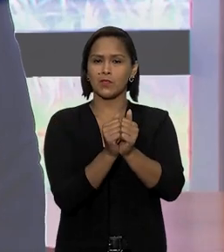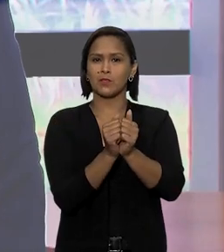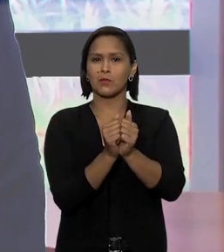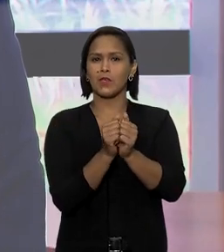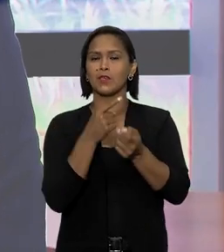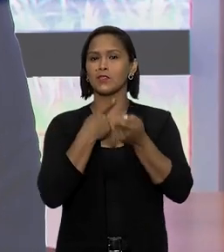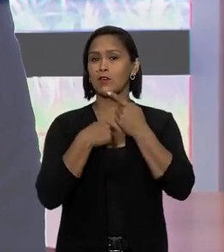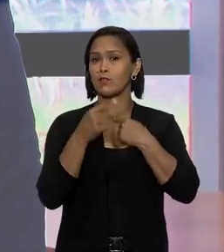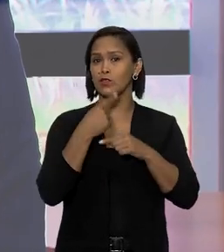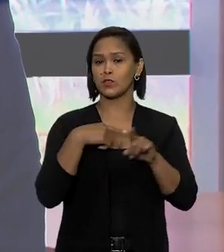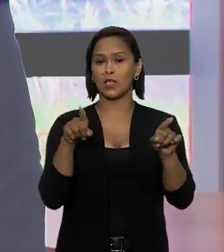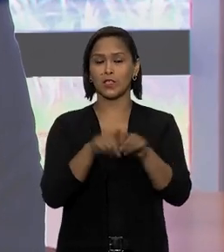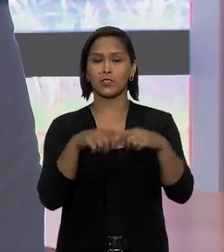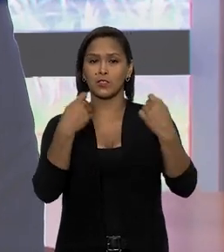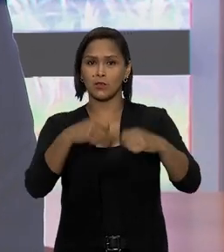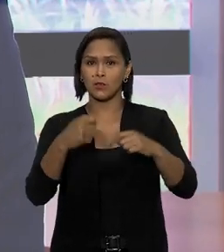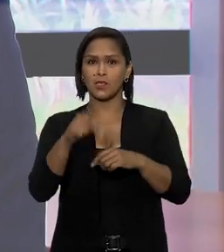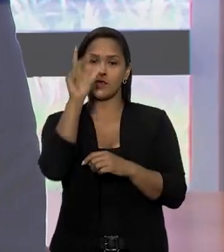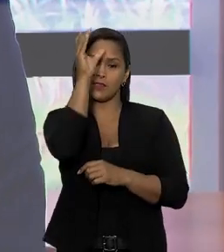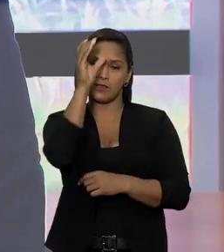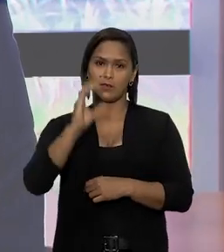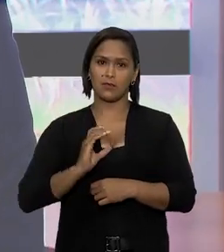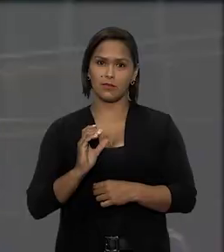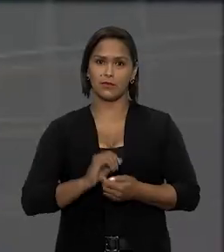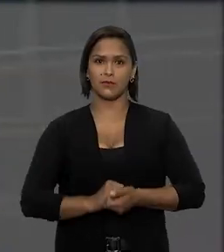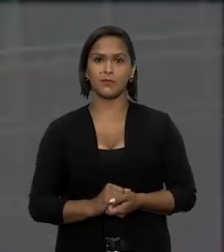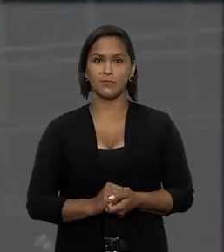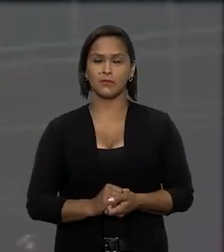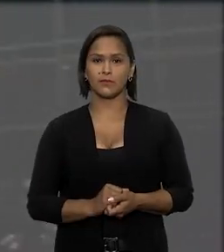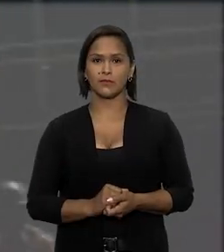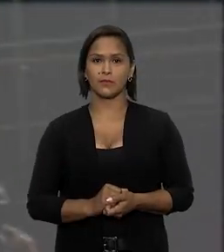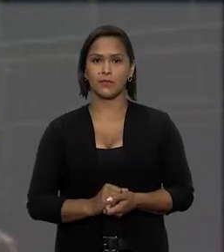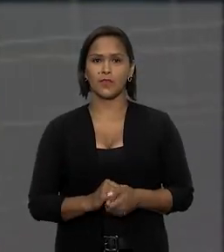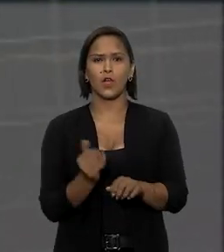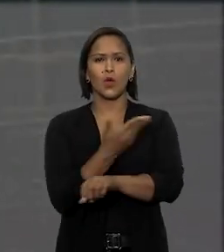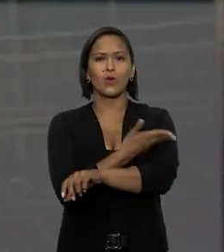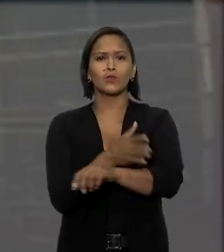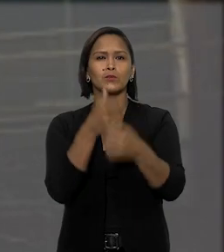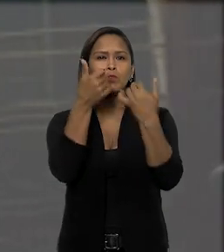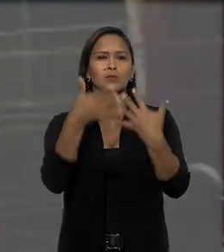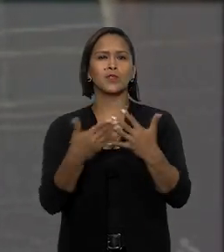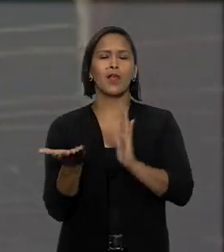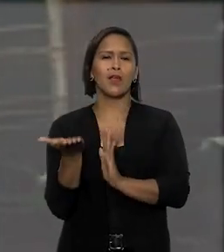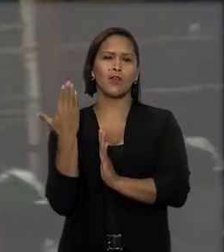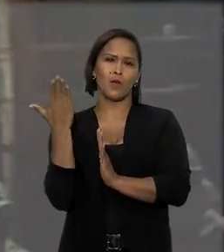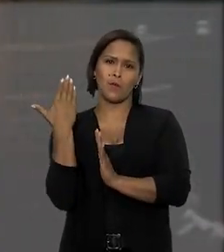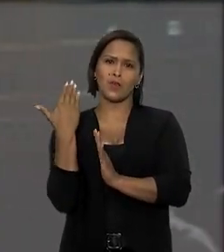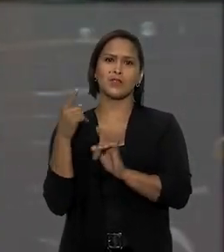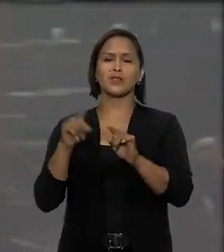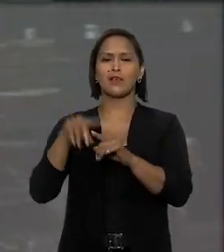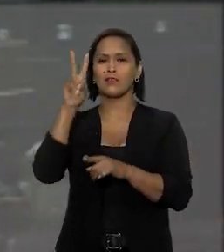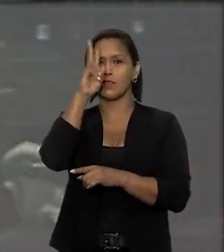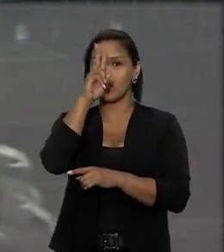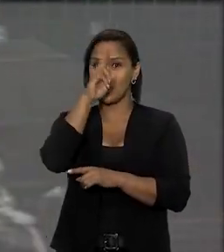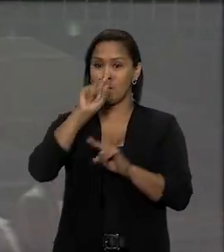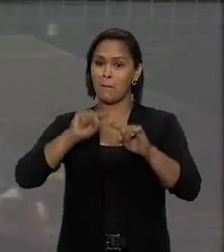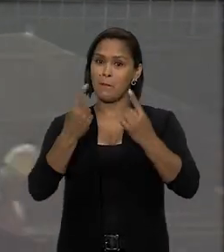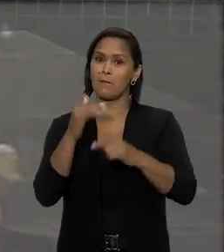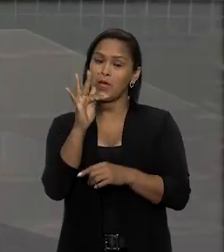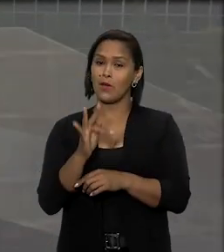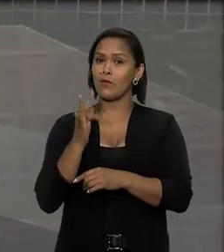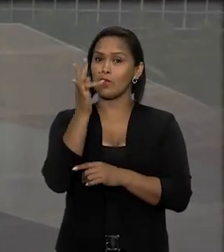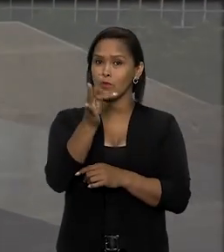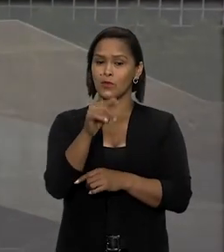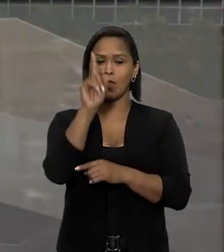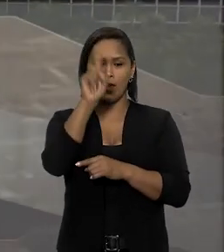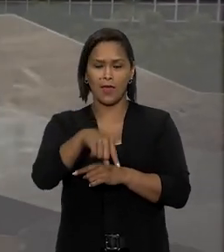dos interesses e das necessidades dos cidadãos. Costuma-se dizer que o passado pertence à história, mas o